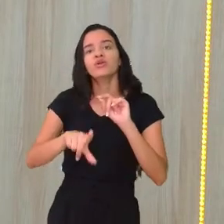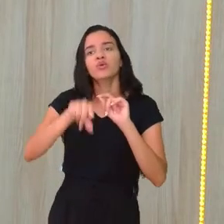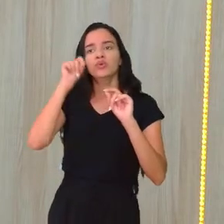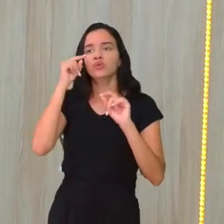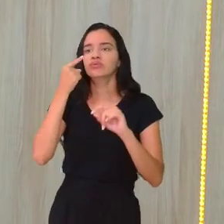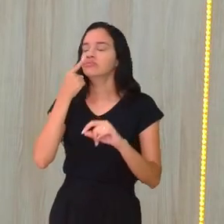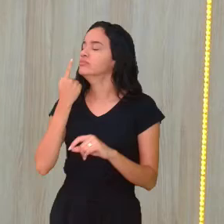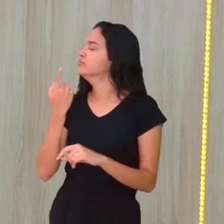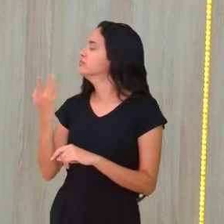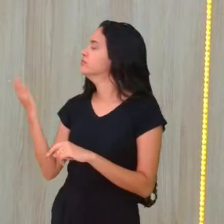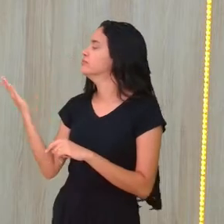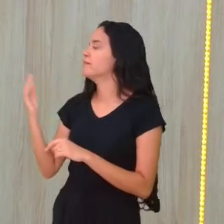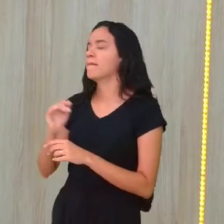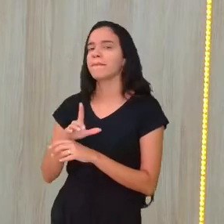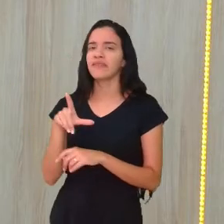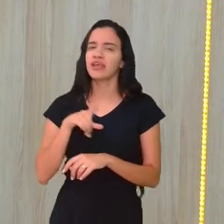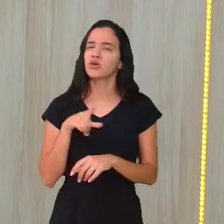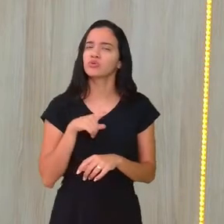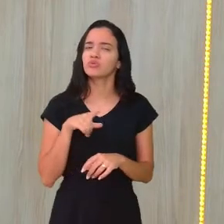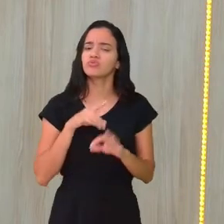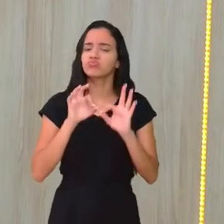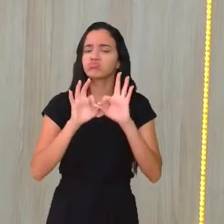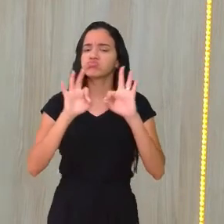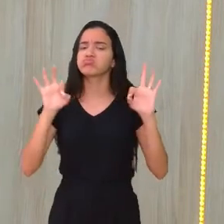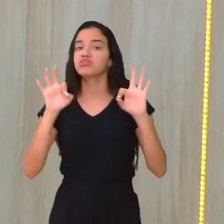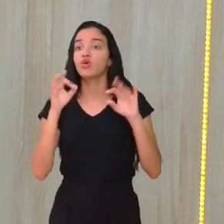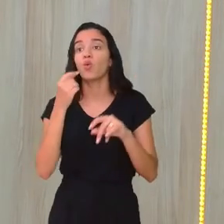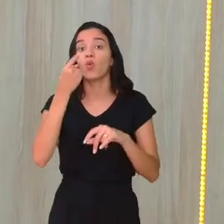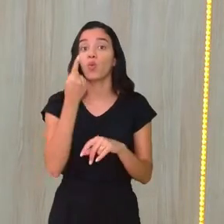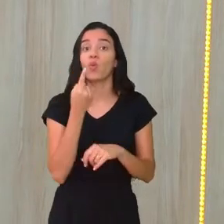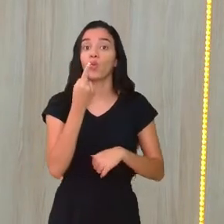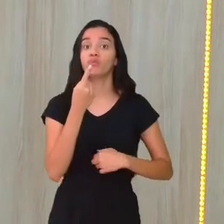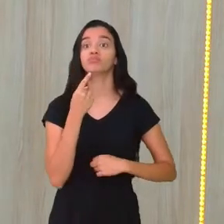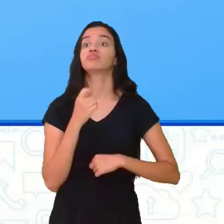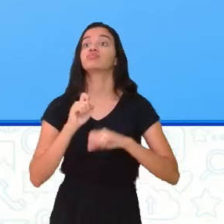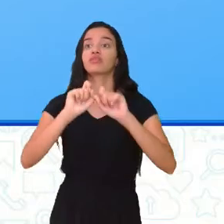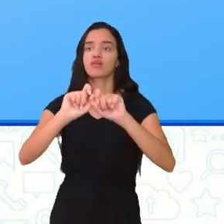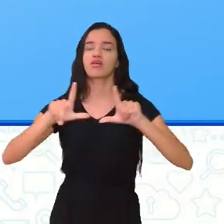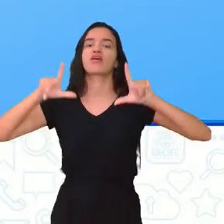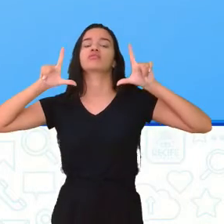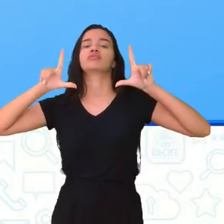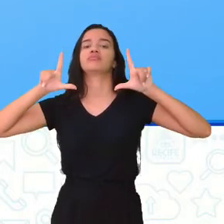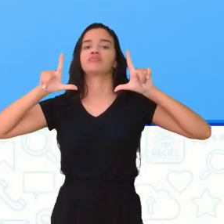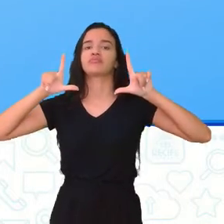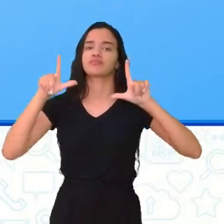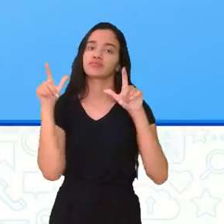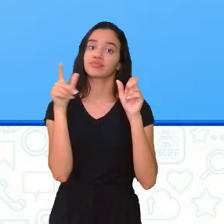esse ponto aqui. Eu tenho que distância? Um. Dá um zoom que eu acho que eles vão perceber melhor